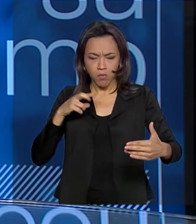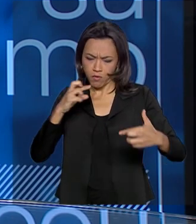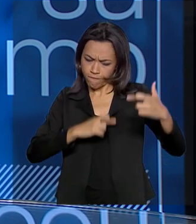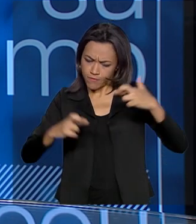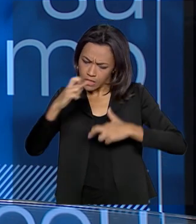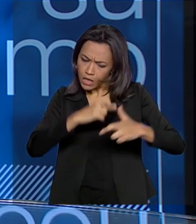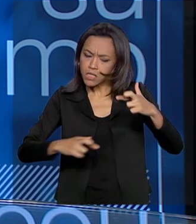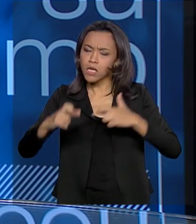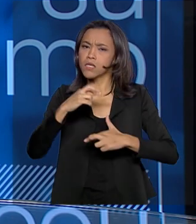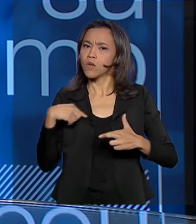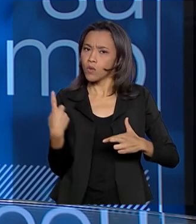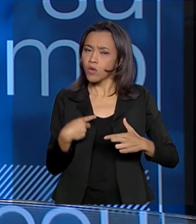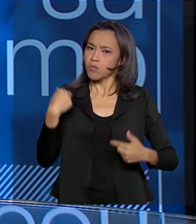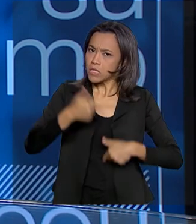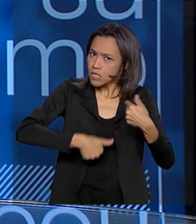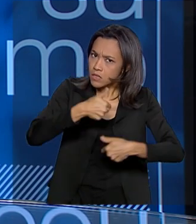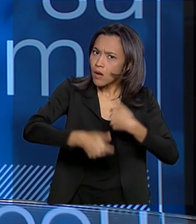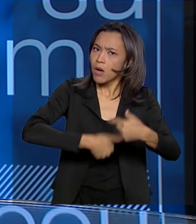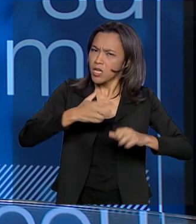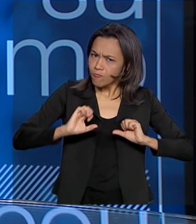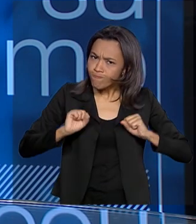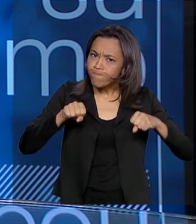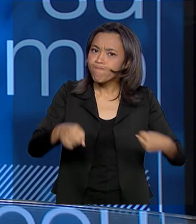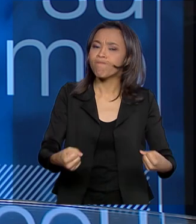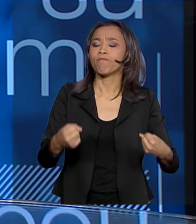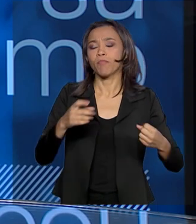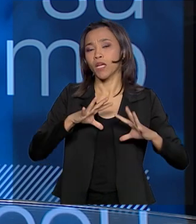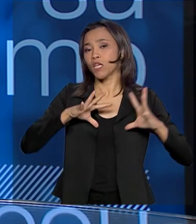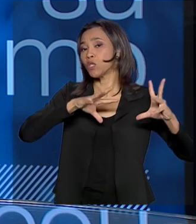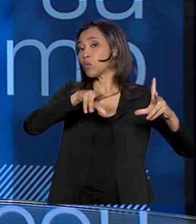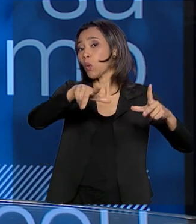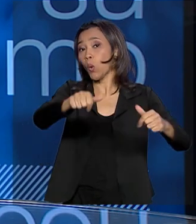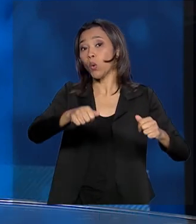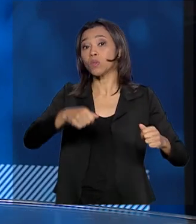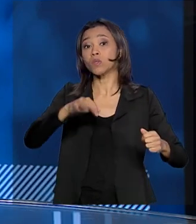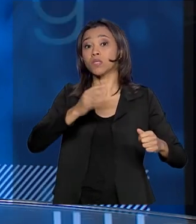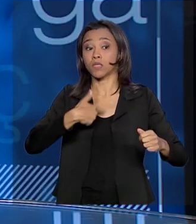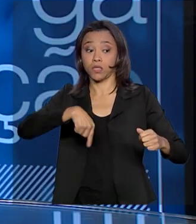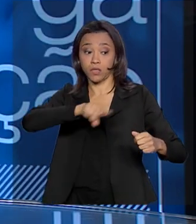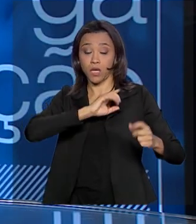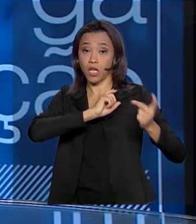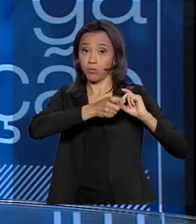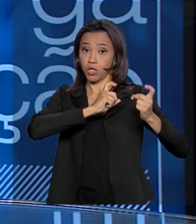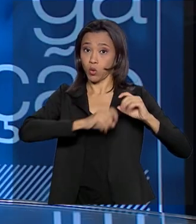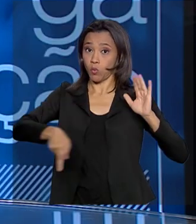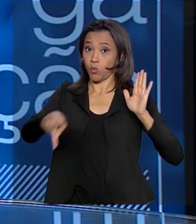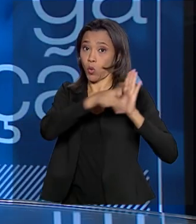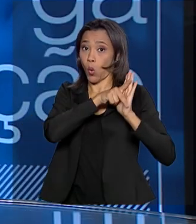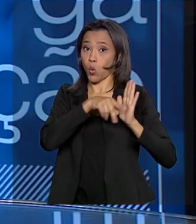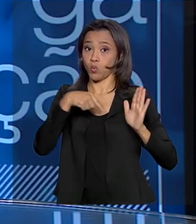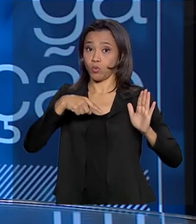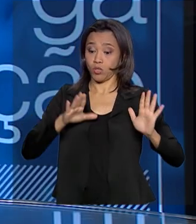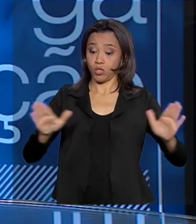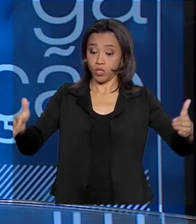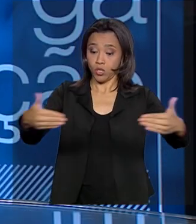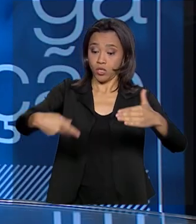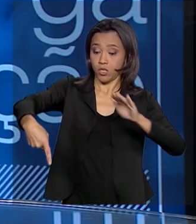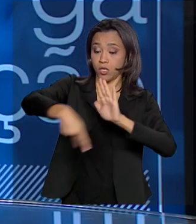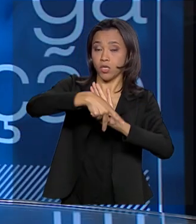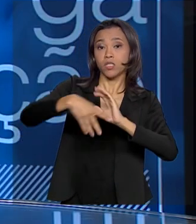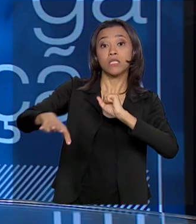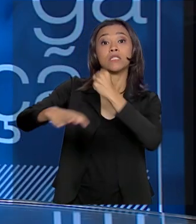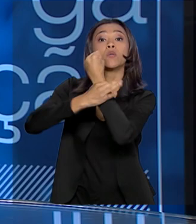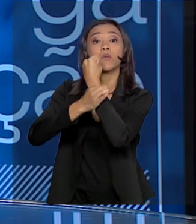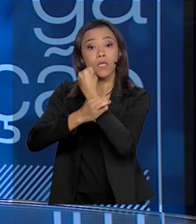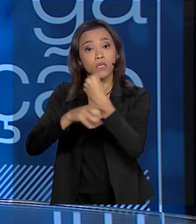trabalhando arduamente para que todos os empreendedores, os donos de barragem, implementem os planos emergenciais e os planos de segurança